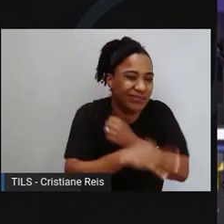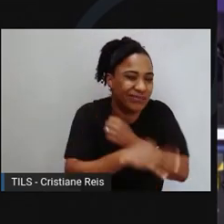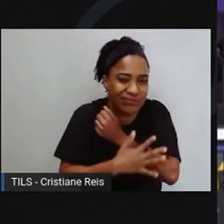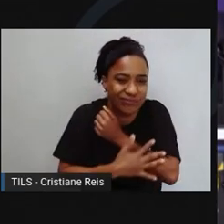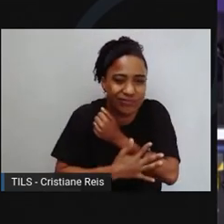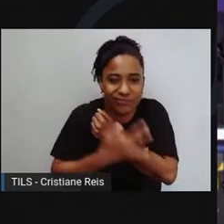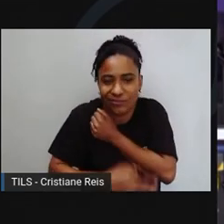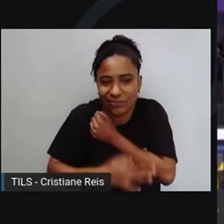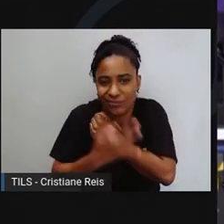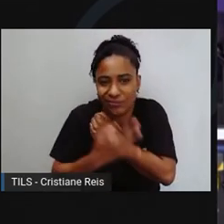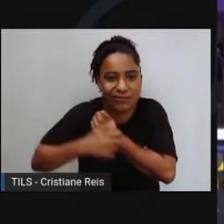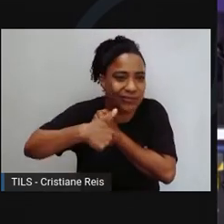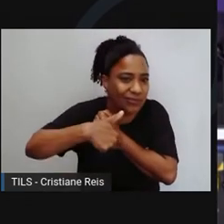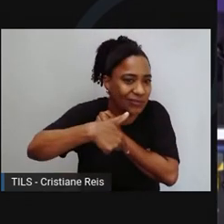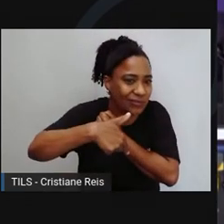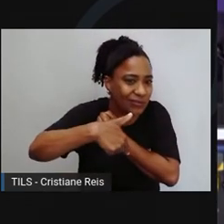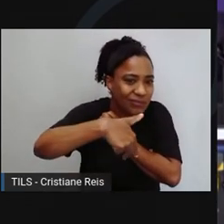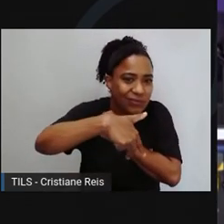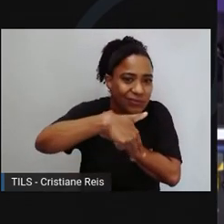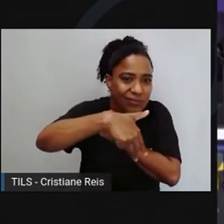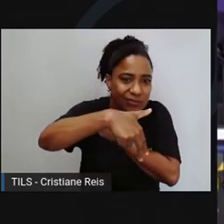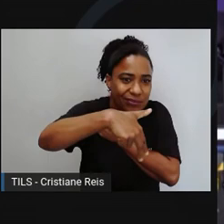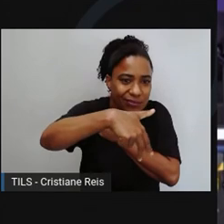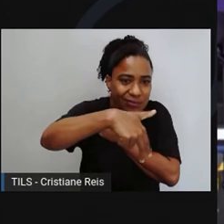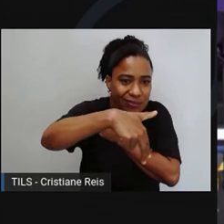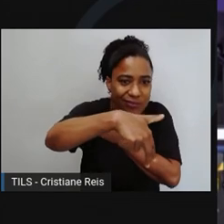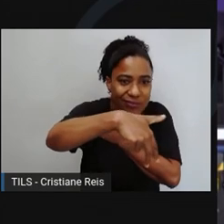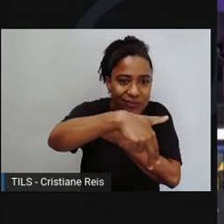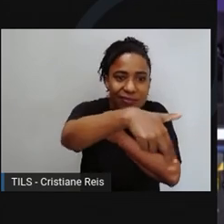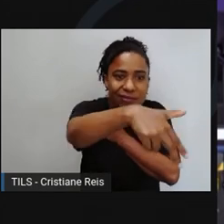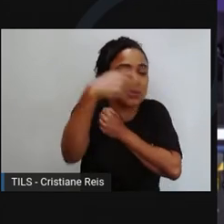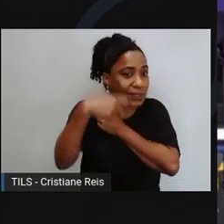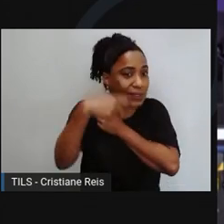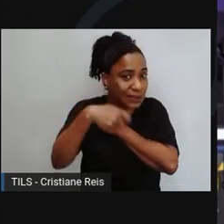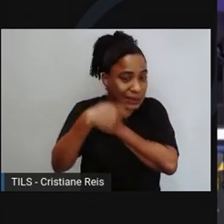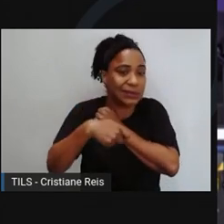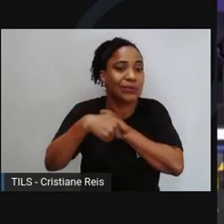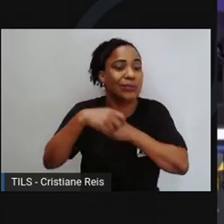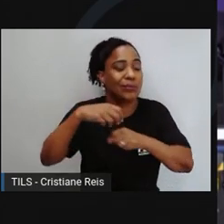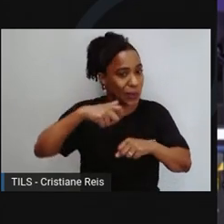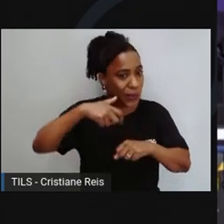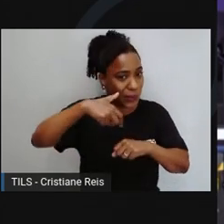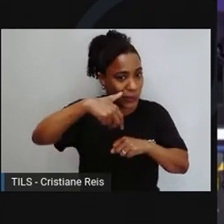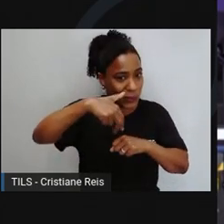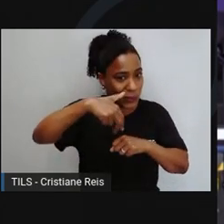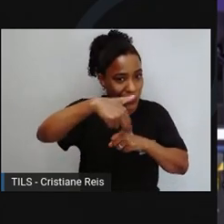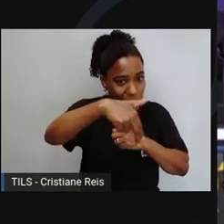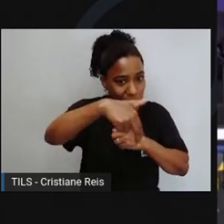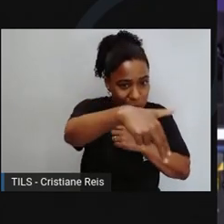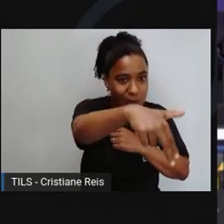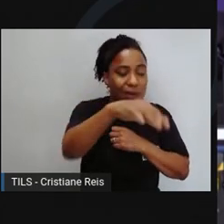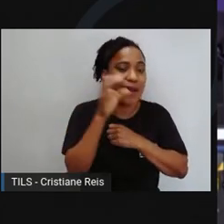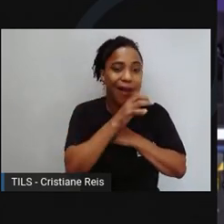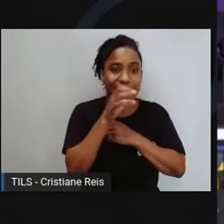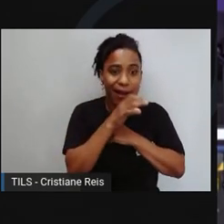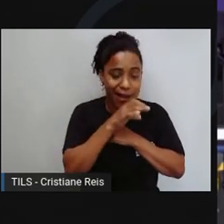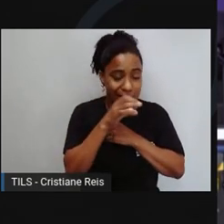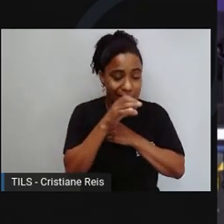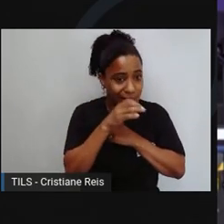resistir a isso. Para você chegar mais rápido até a base da montanha e de lá você poder acionar um serviço de emergência, se você já não tiver acionado,